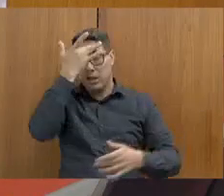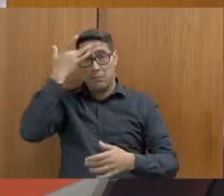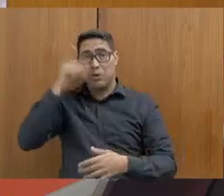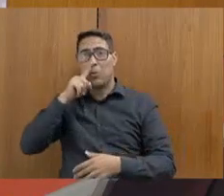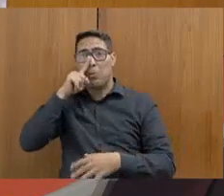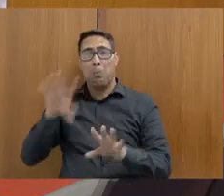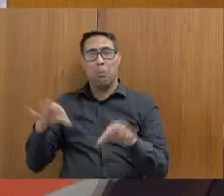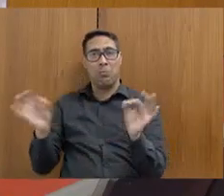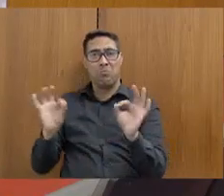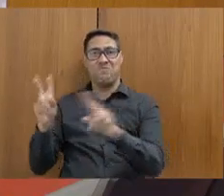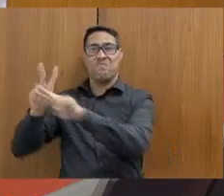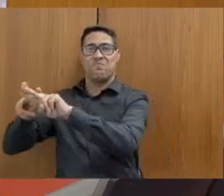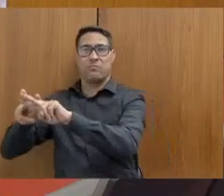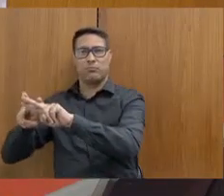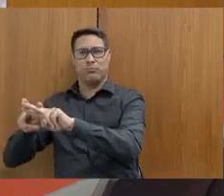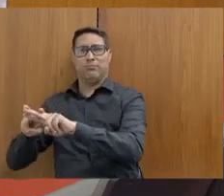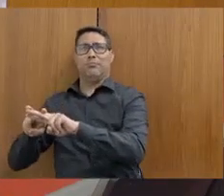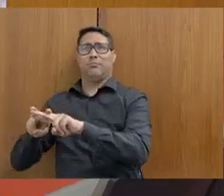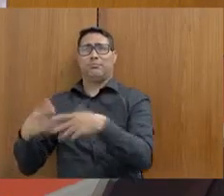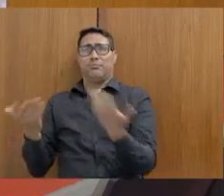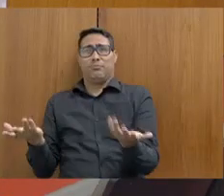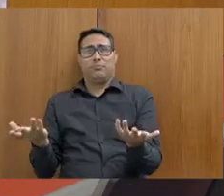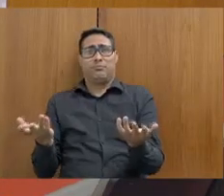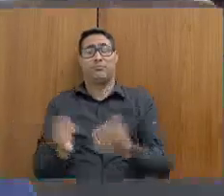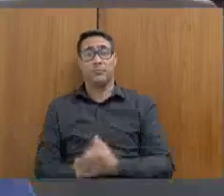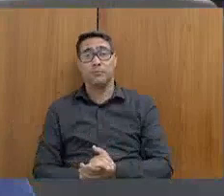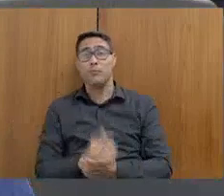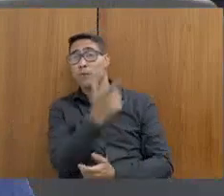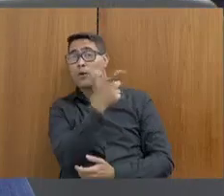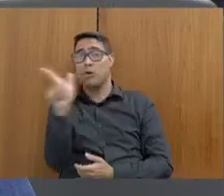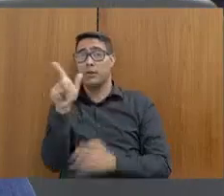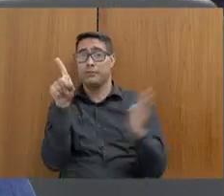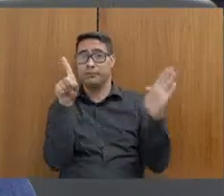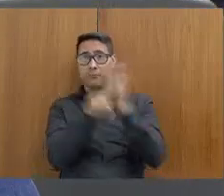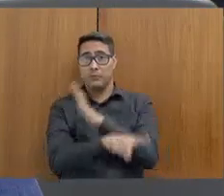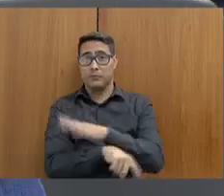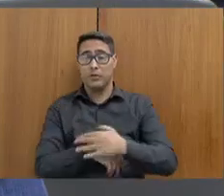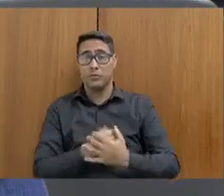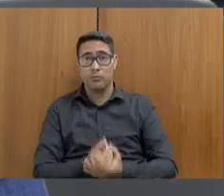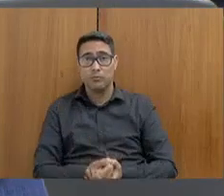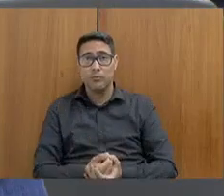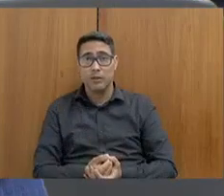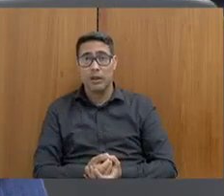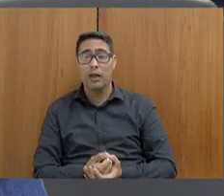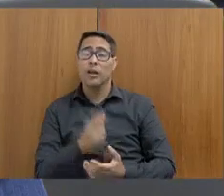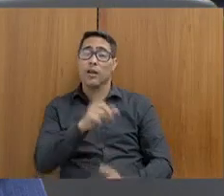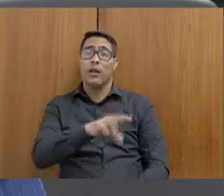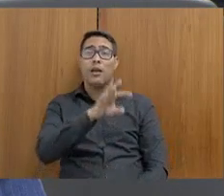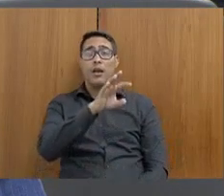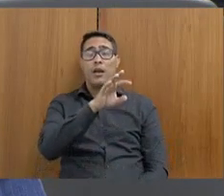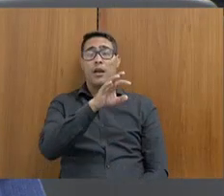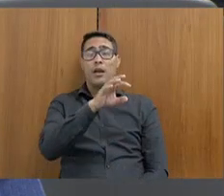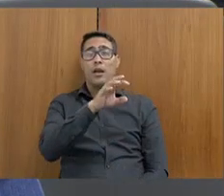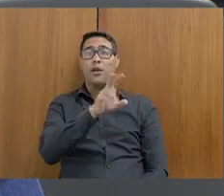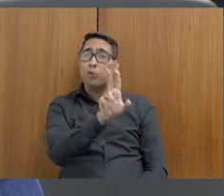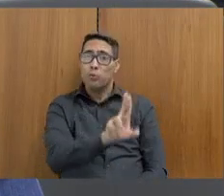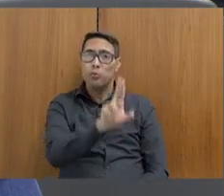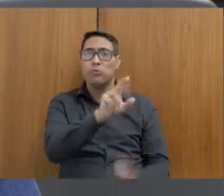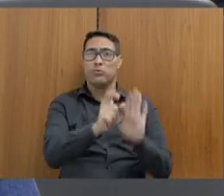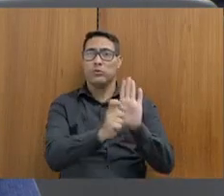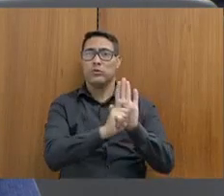Uma outra pergunta, senhor secretário, diz respeito ao tráfico e ao uso de drogas.